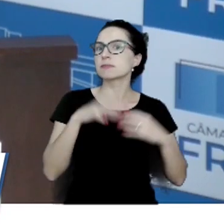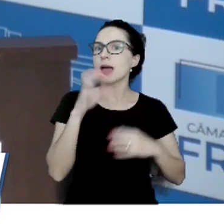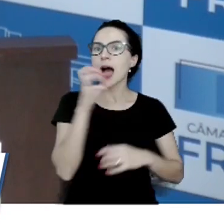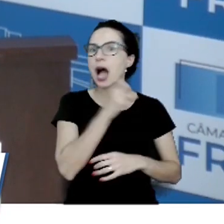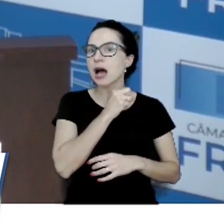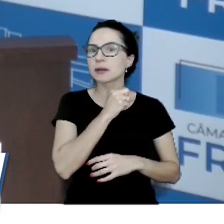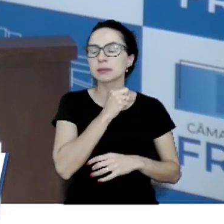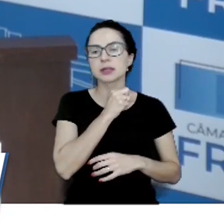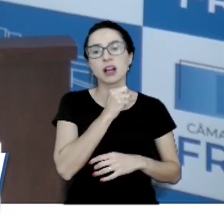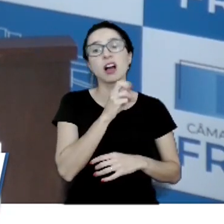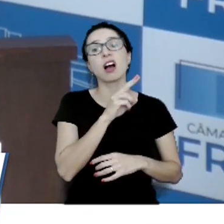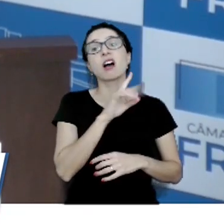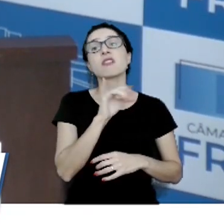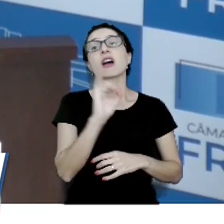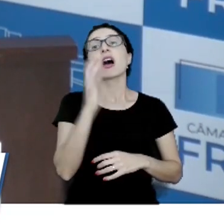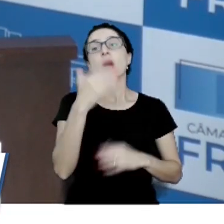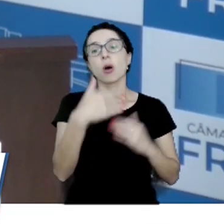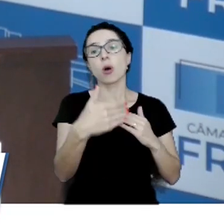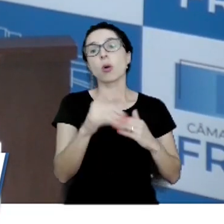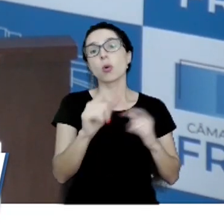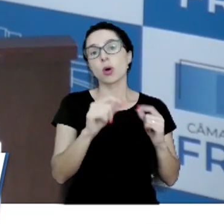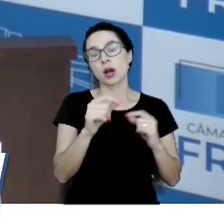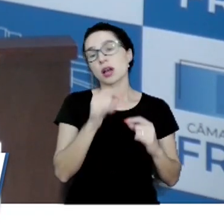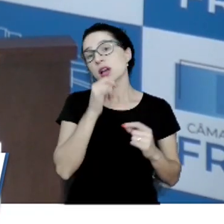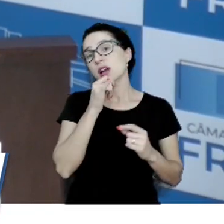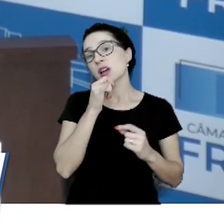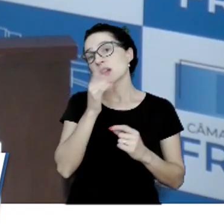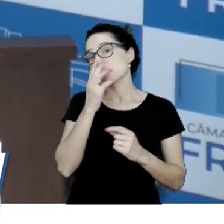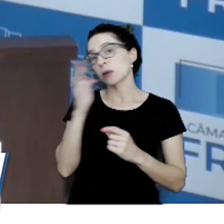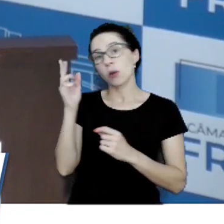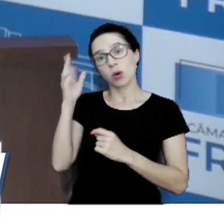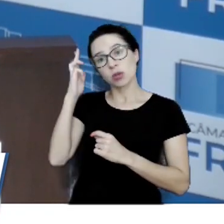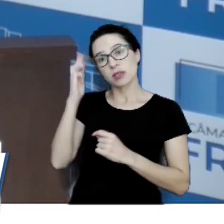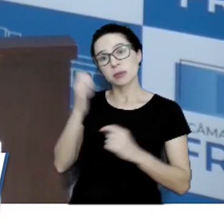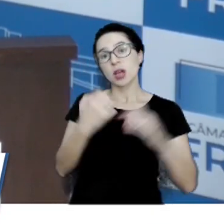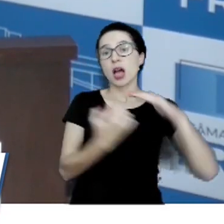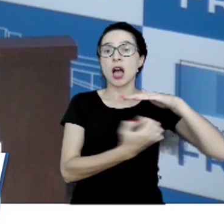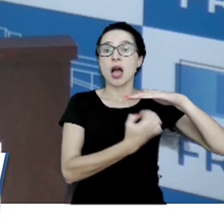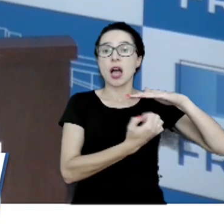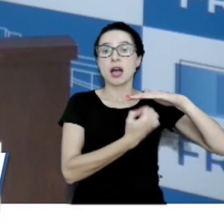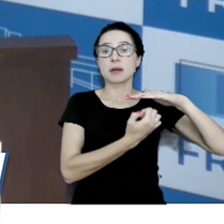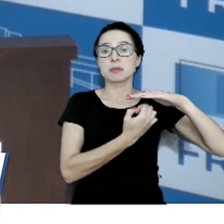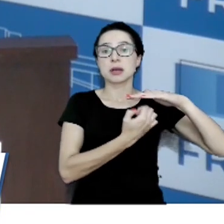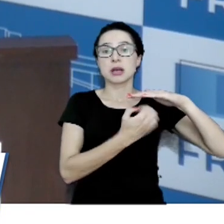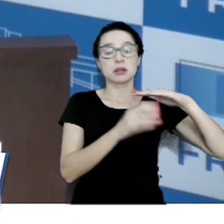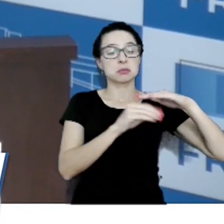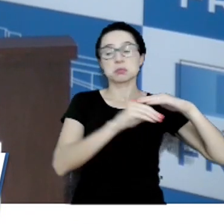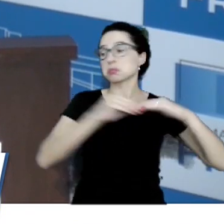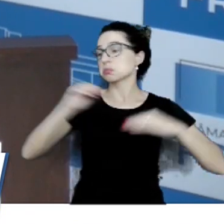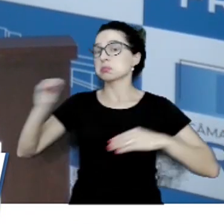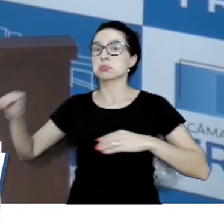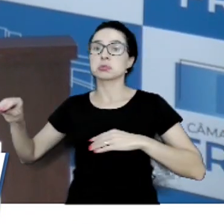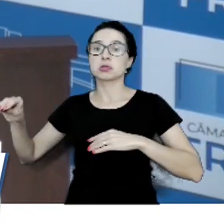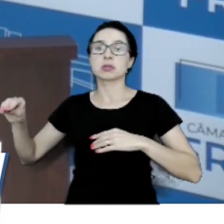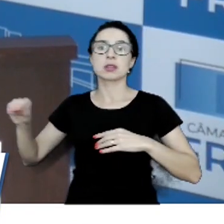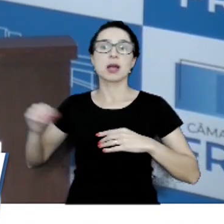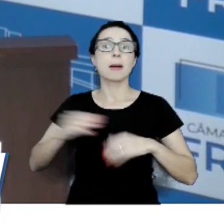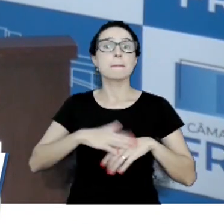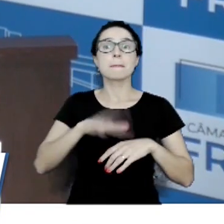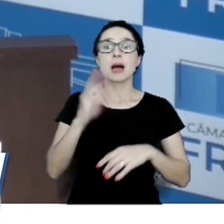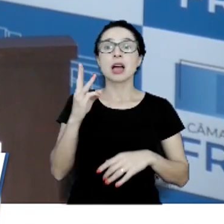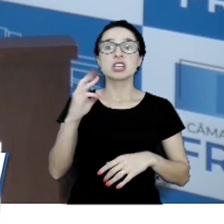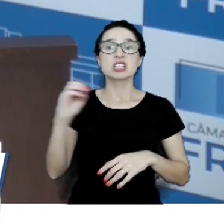o que está acontecendo? Exemplos que o Zezinho diz, a empresa lá do Alaí de indo embora, são mais de 300